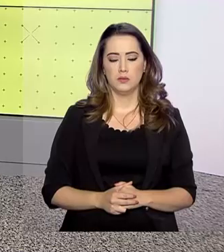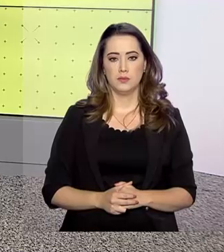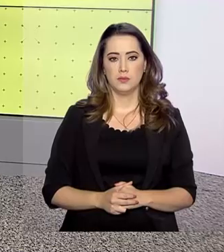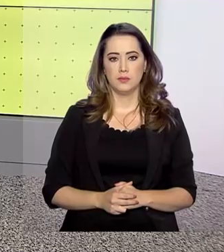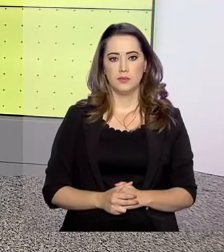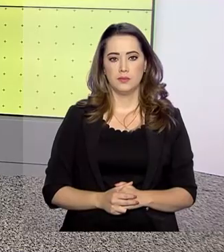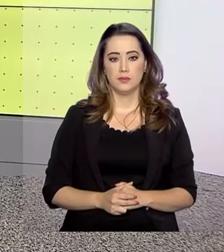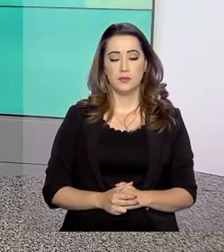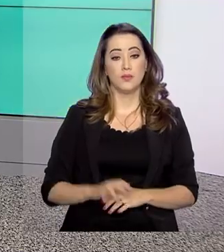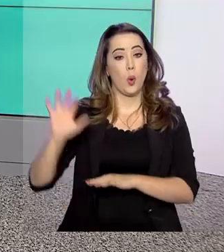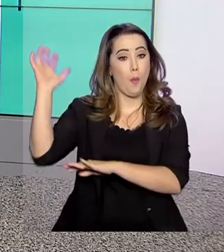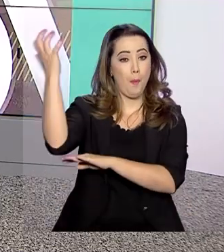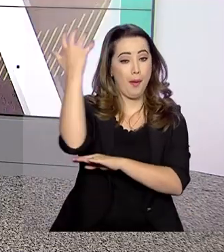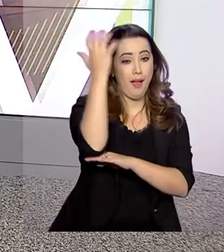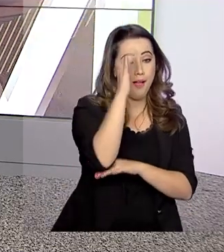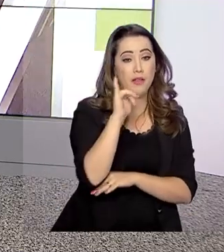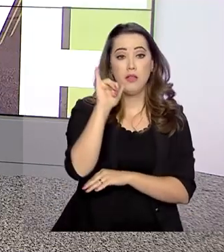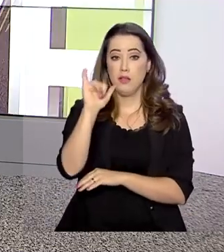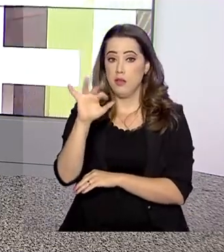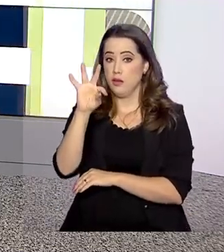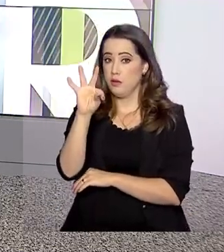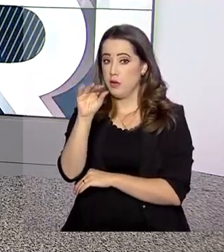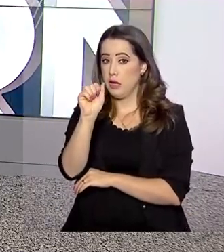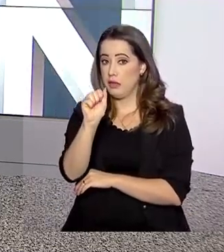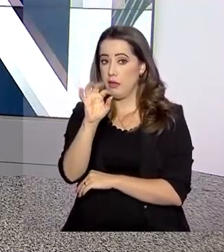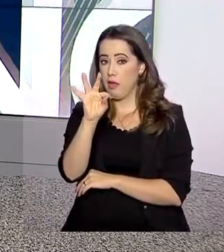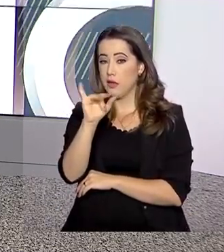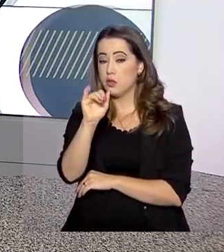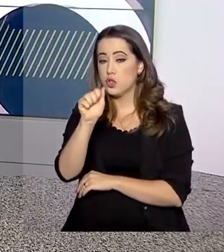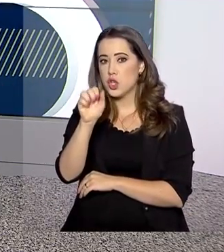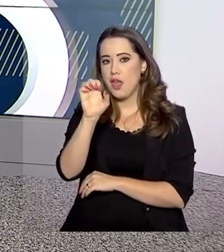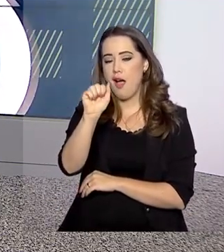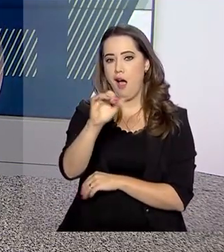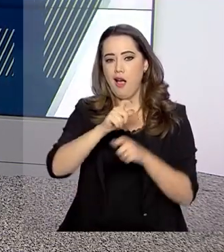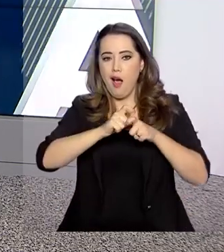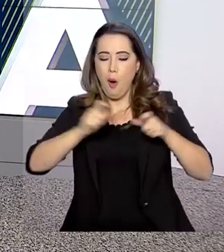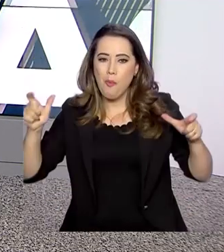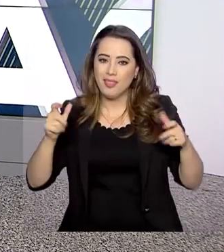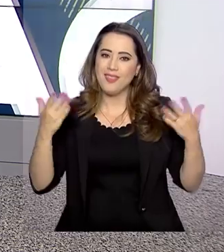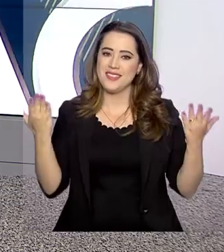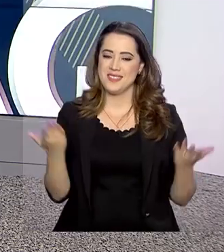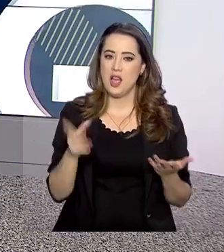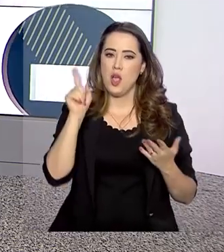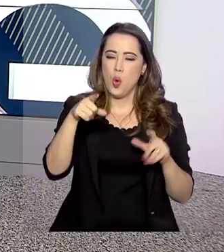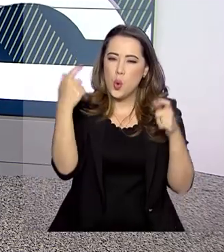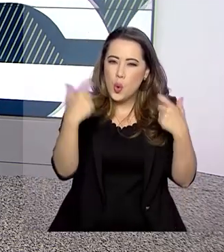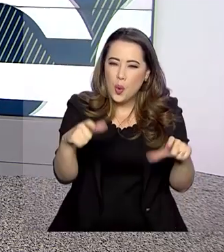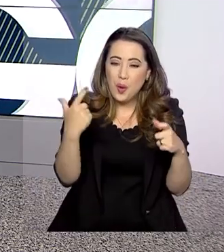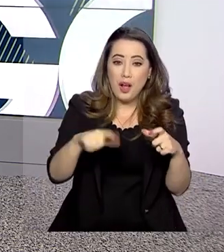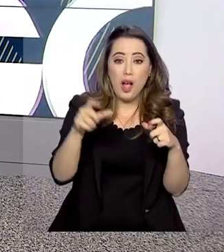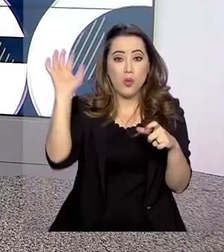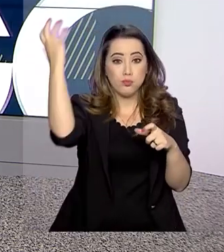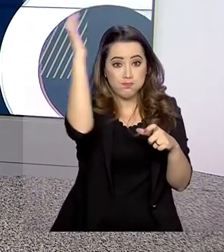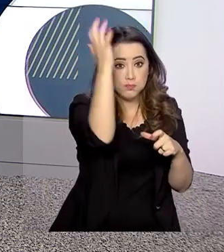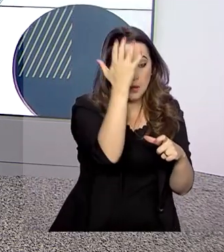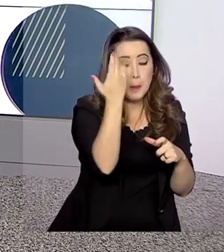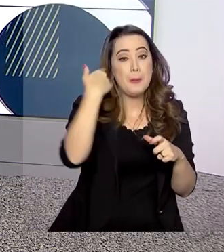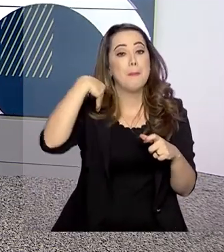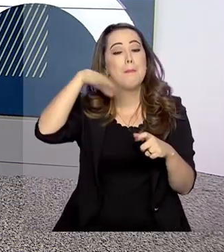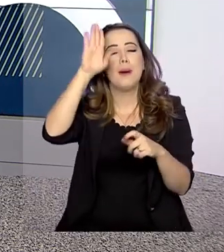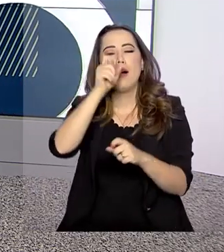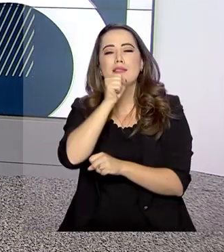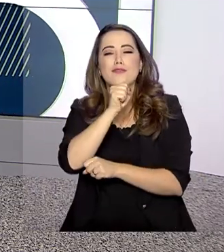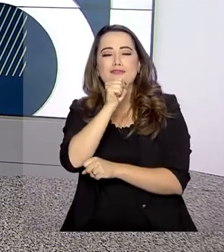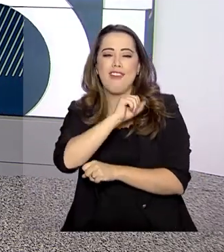O parque nacional do Itatiaia vai ser ampliado. É a unidade de conservação federal mais antiga do Brasil. A